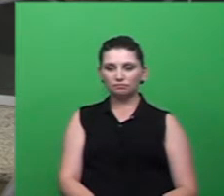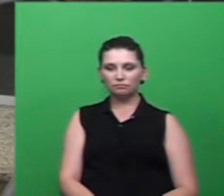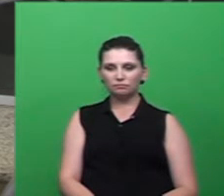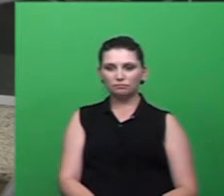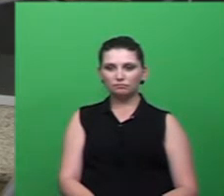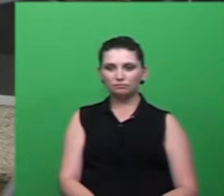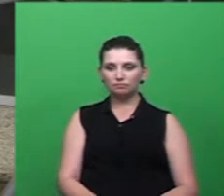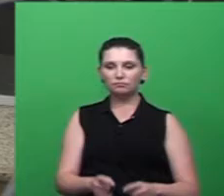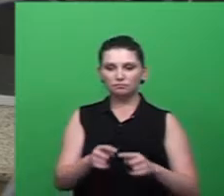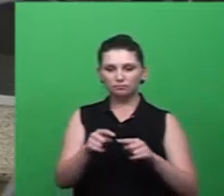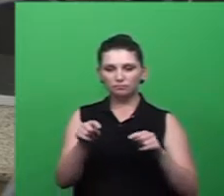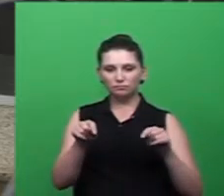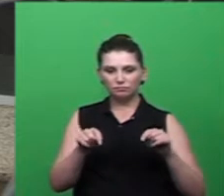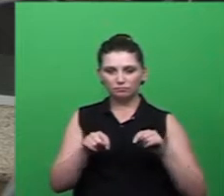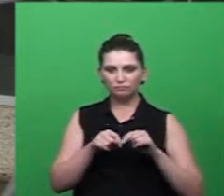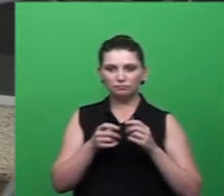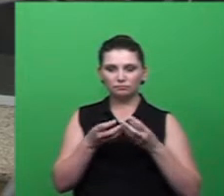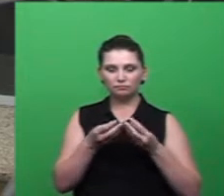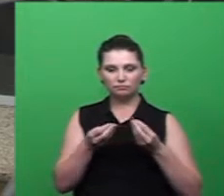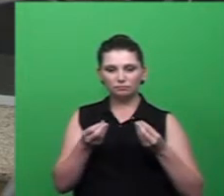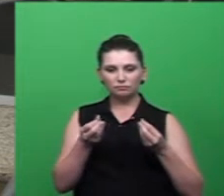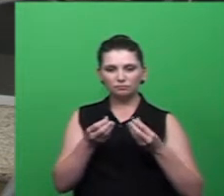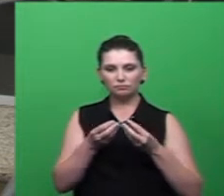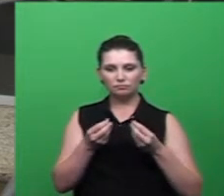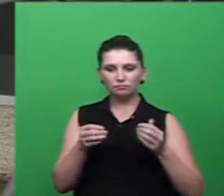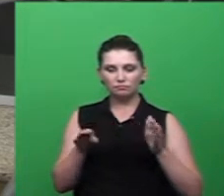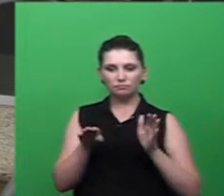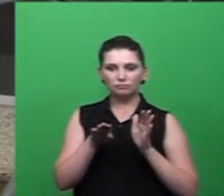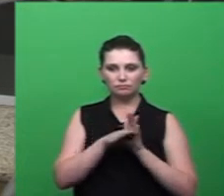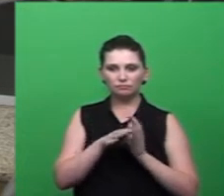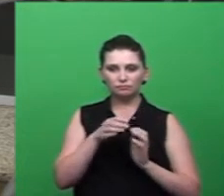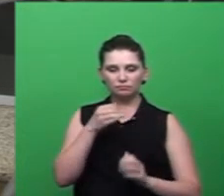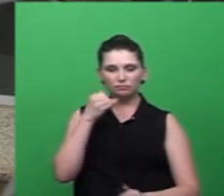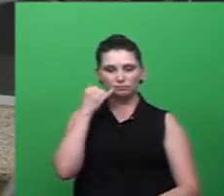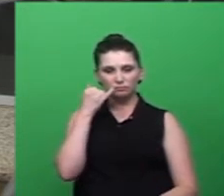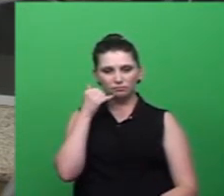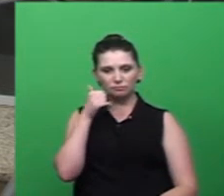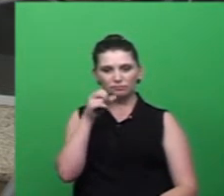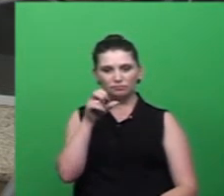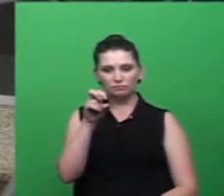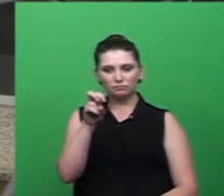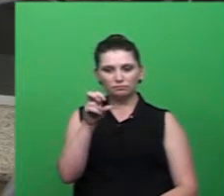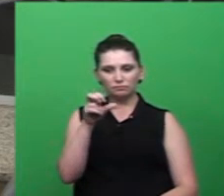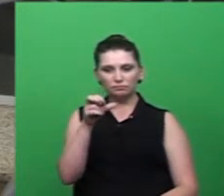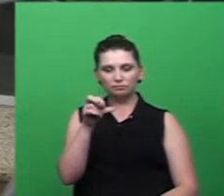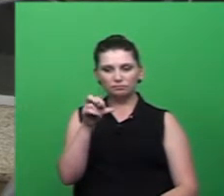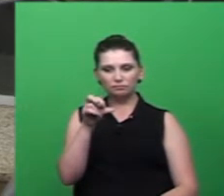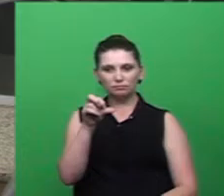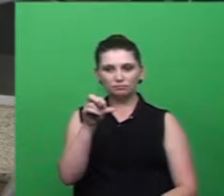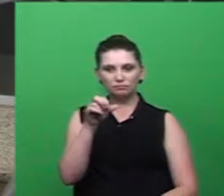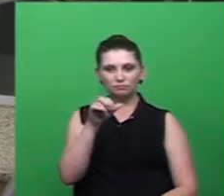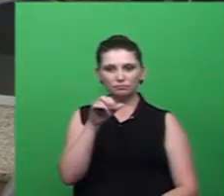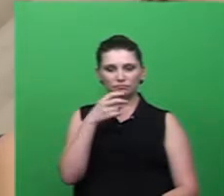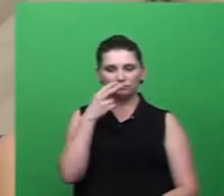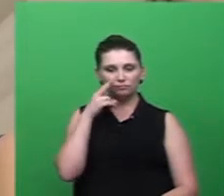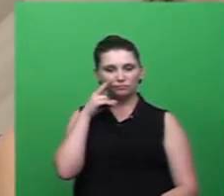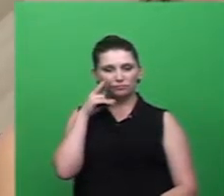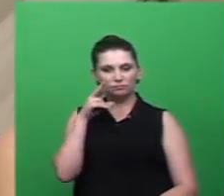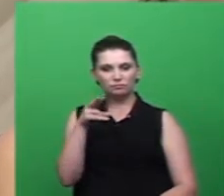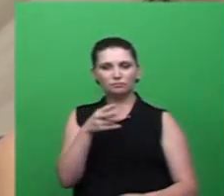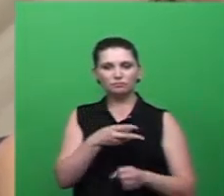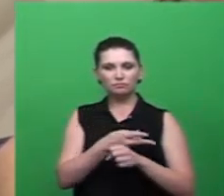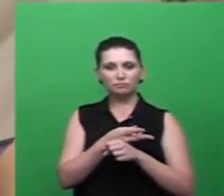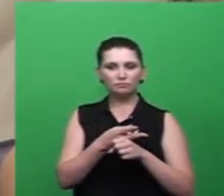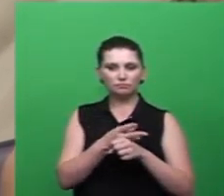156199 nós encaminhamos ao DPFT que aí sim a fiscalização vai a esse